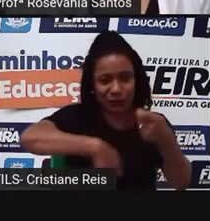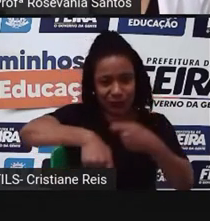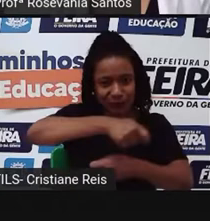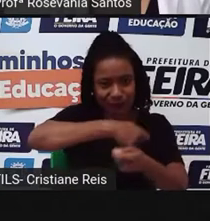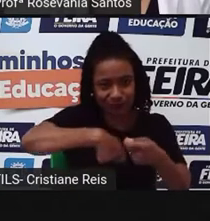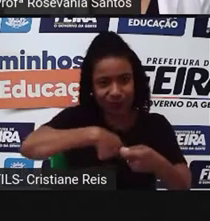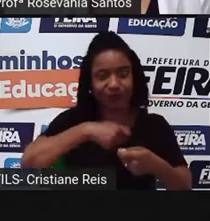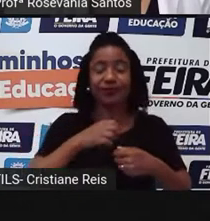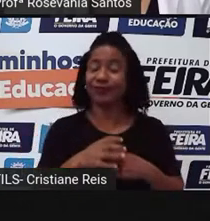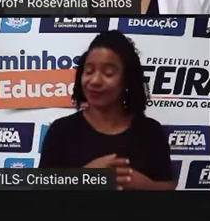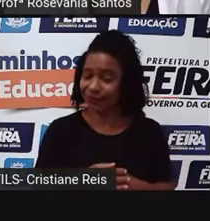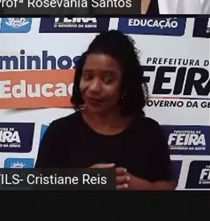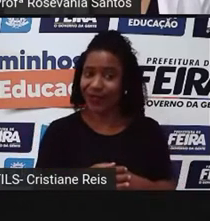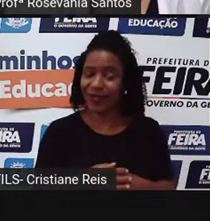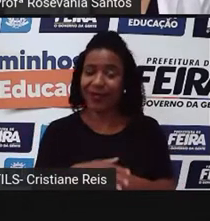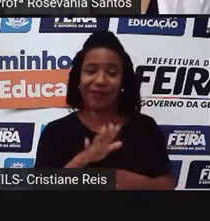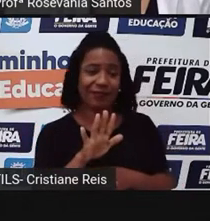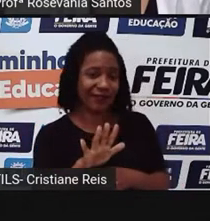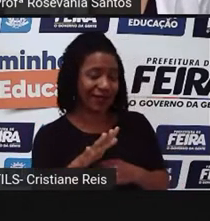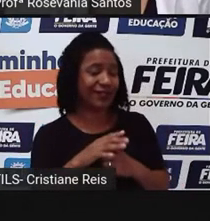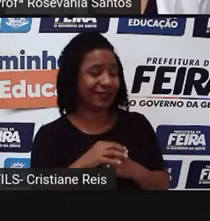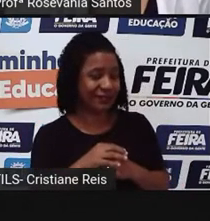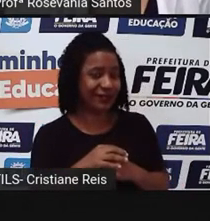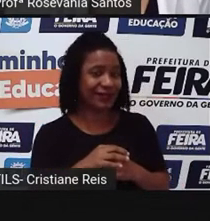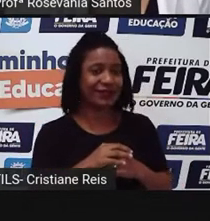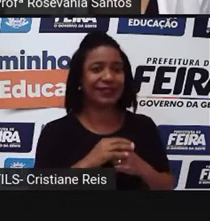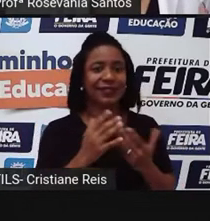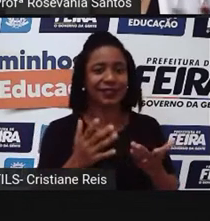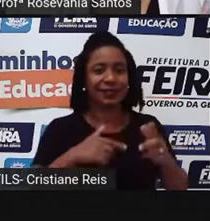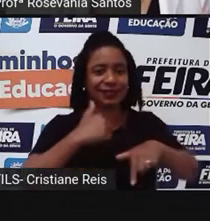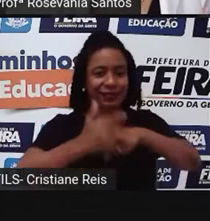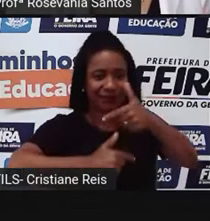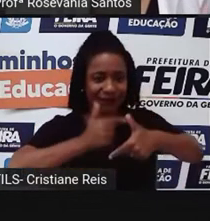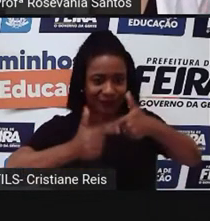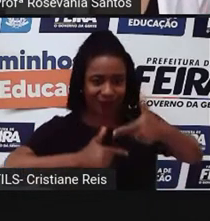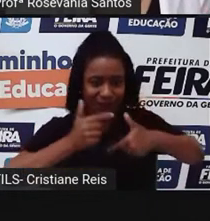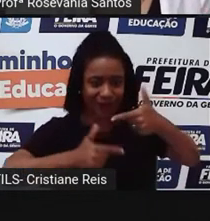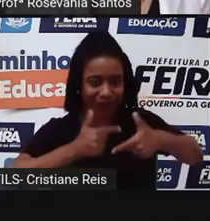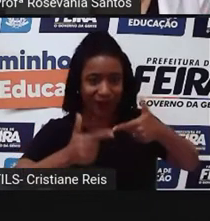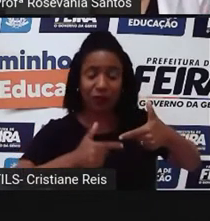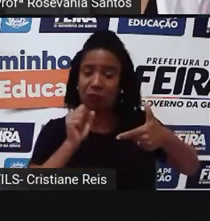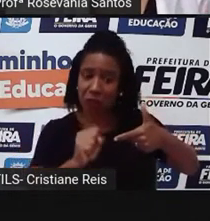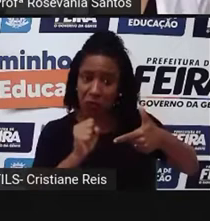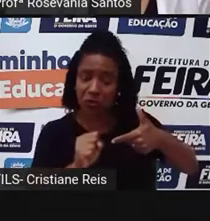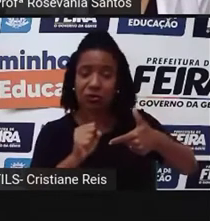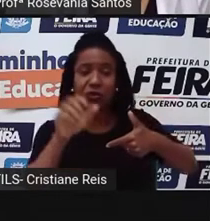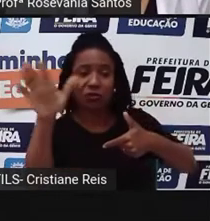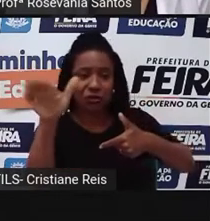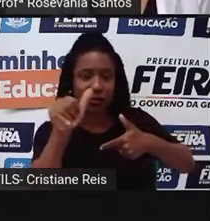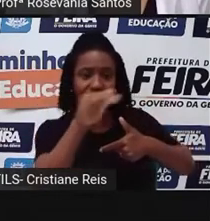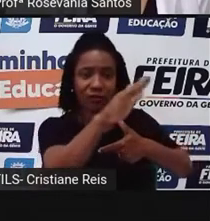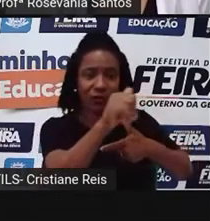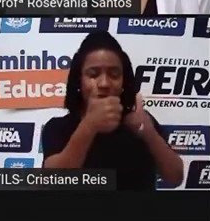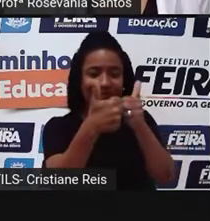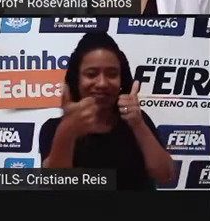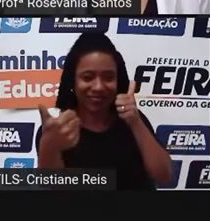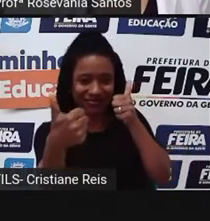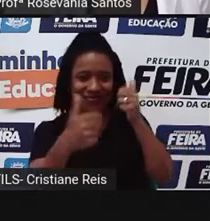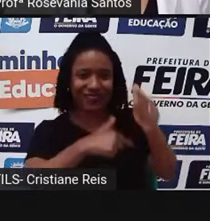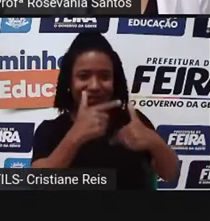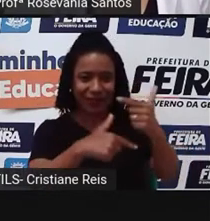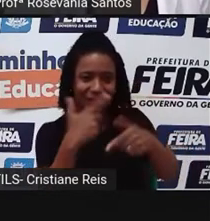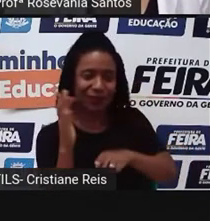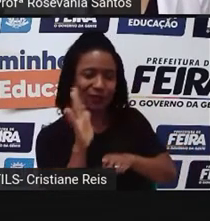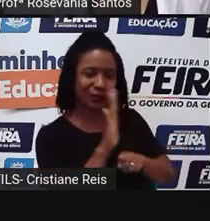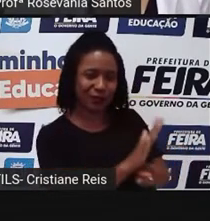Mas essa própria atividade de subsistência, às vezes, pode ter contratado, né? Um, dois ou três funcionários. Não bora entender assim. Então, tem